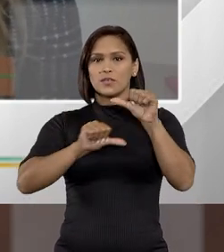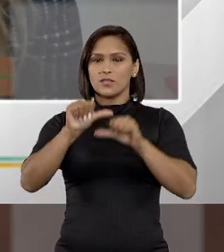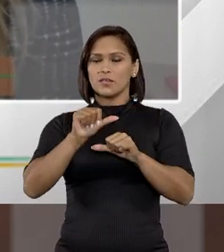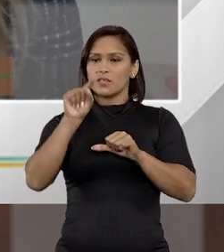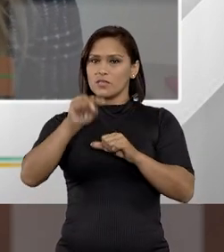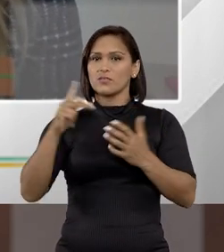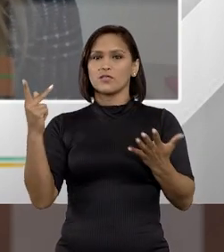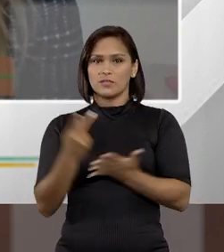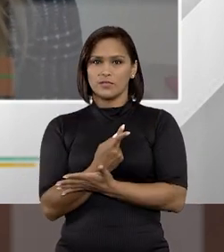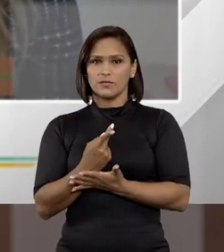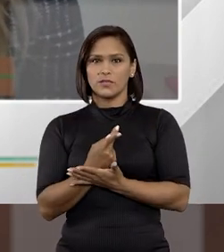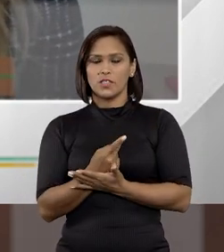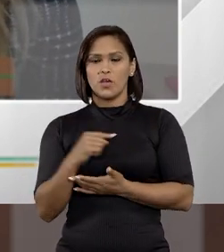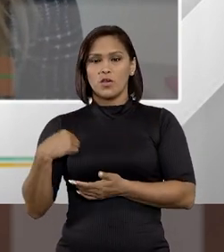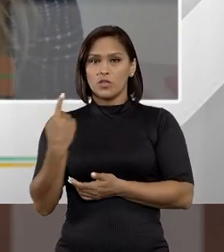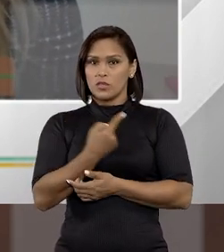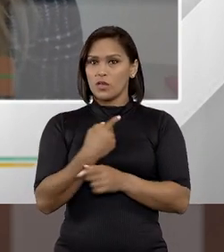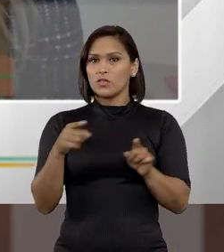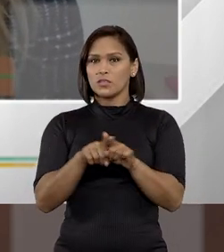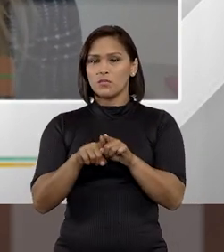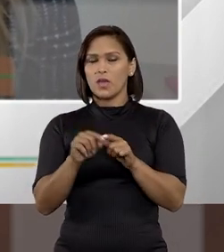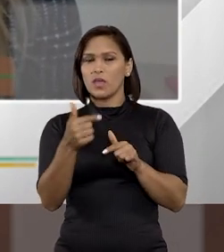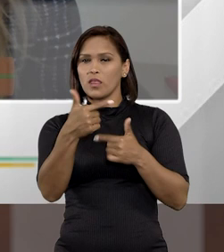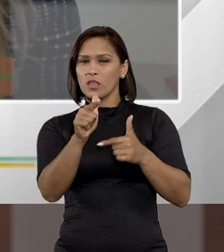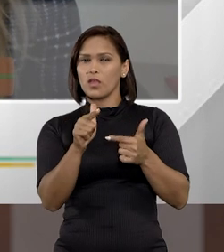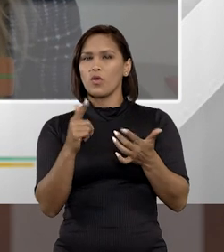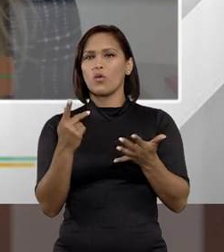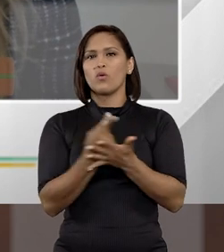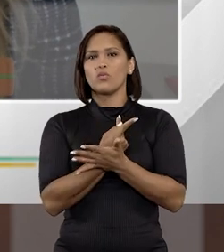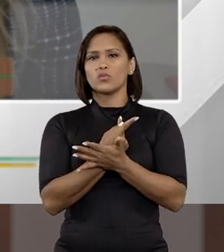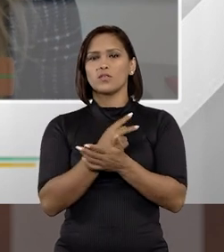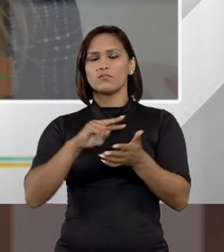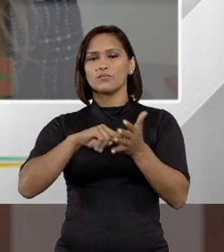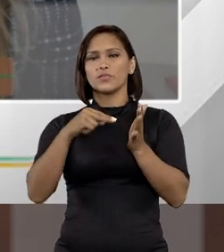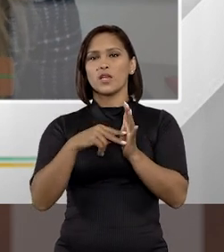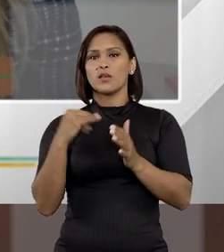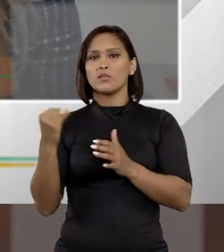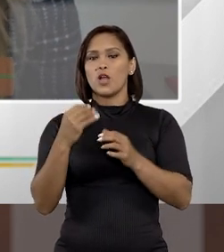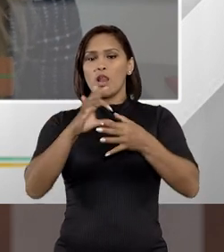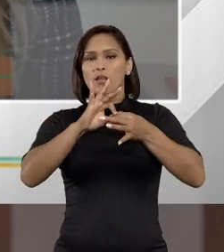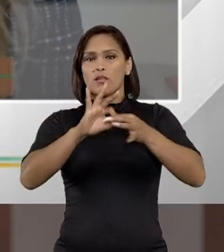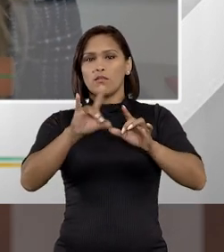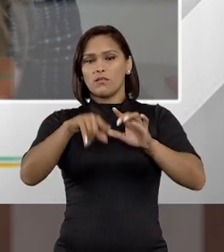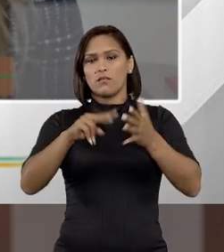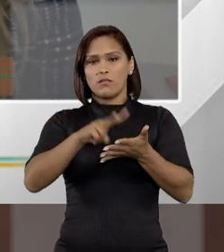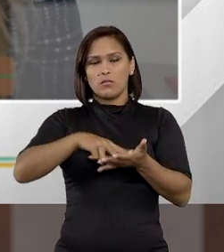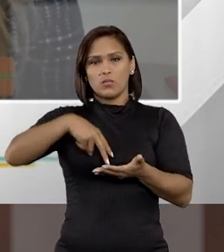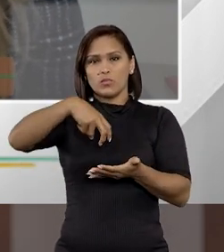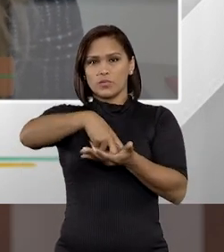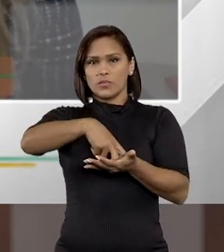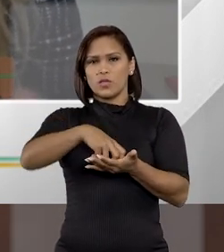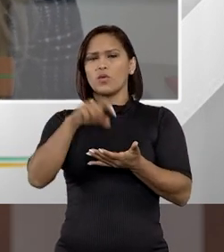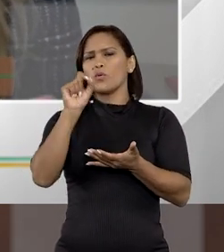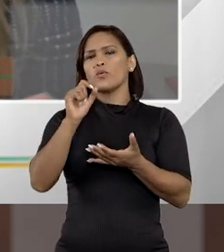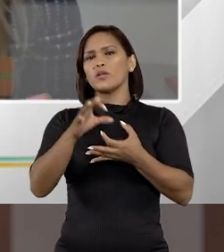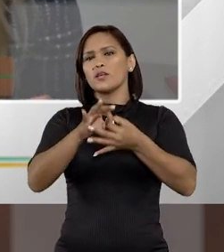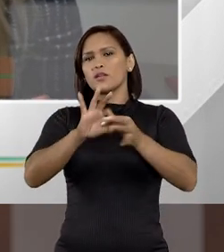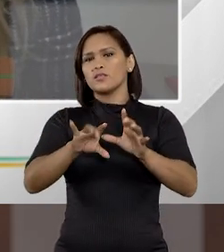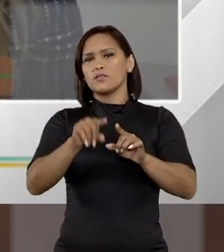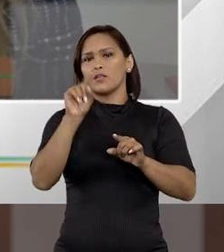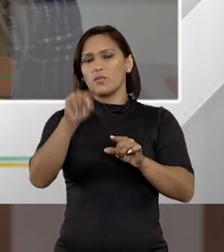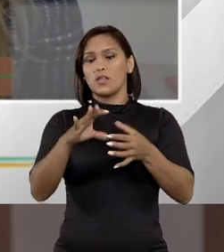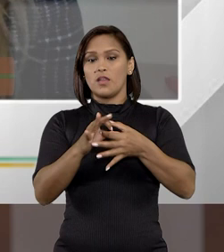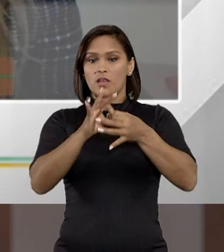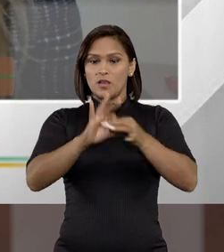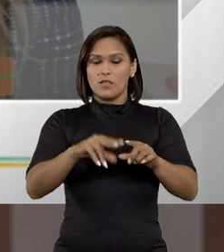alteração que foi feita. A gente também teve uma outra alteração significativa no livramento condicional. O é o livramento